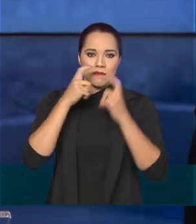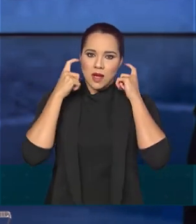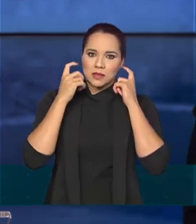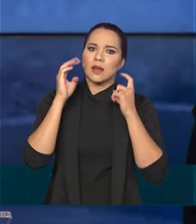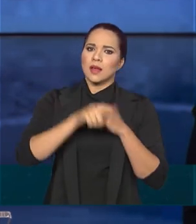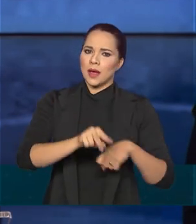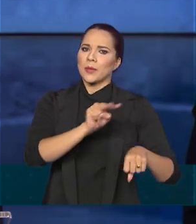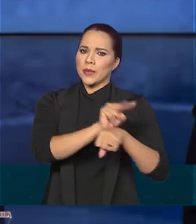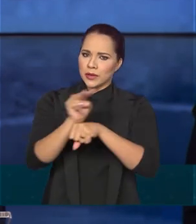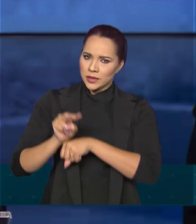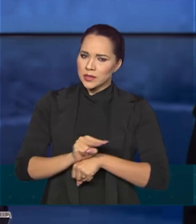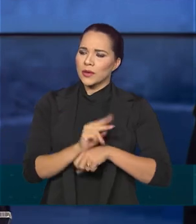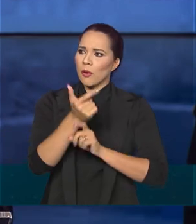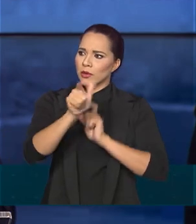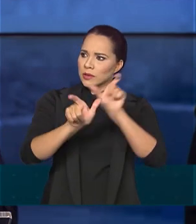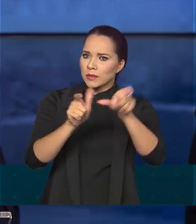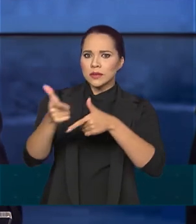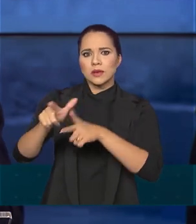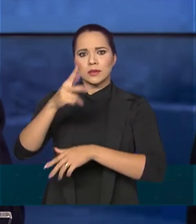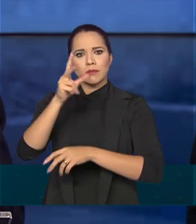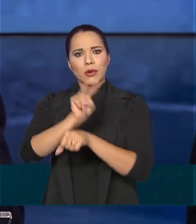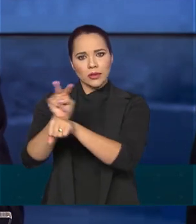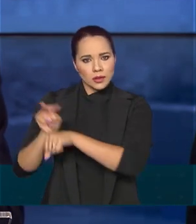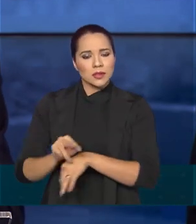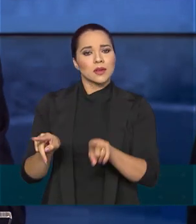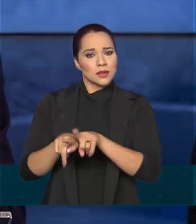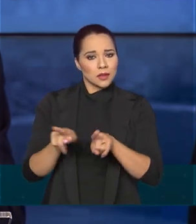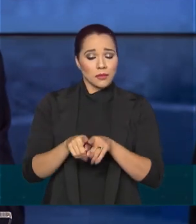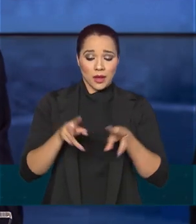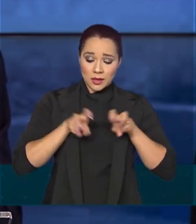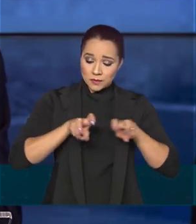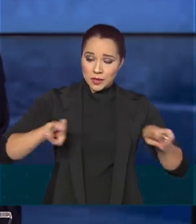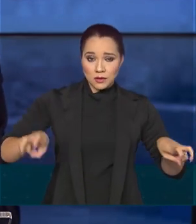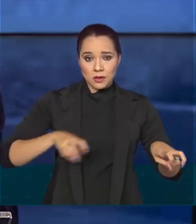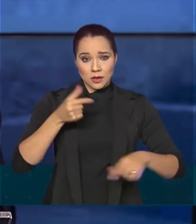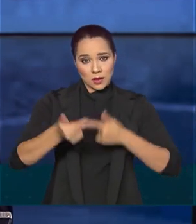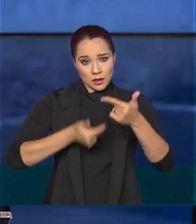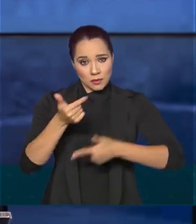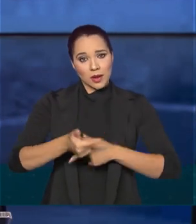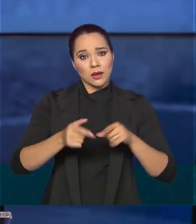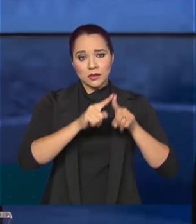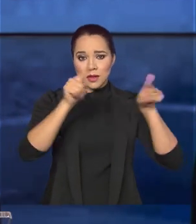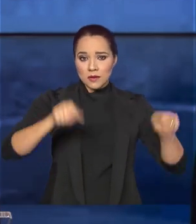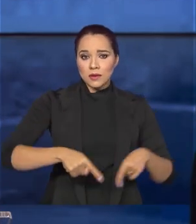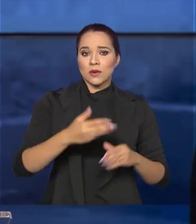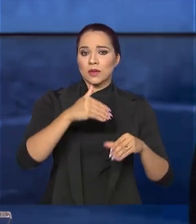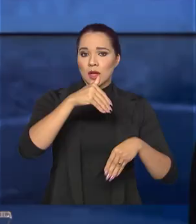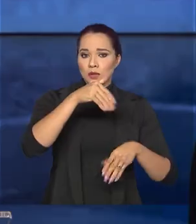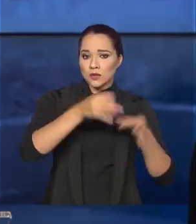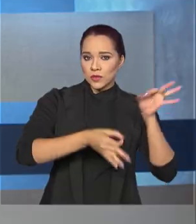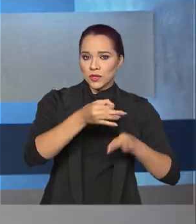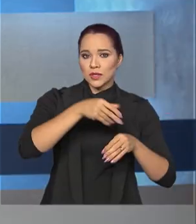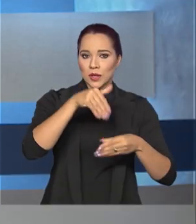questão de proteção das outras pessoas, inclusive os mesários e servidores da Justiça Eleitoral.